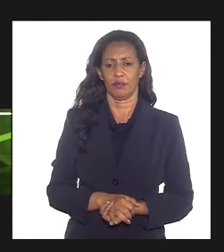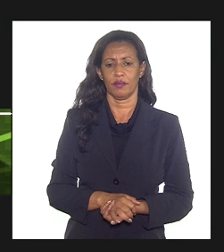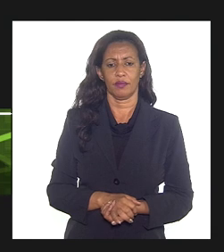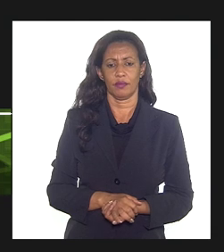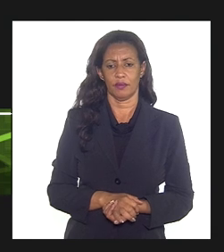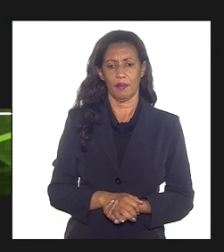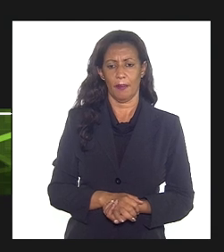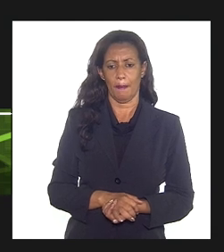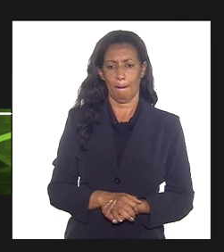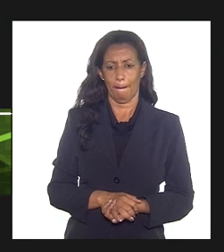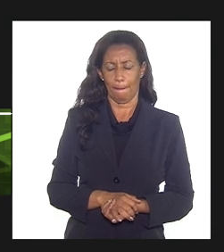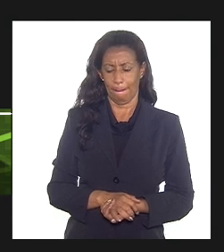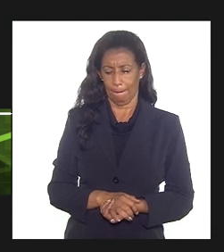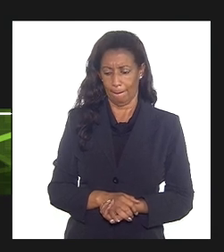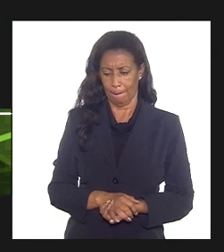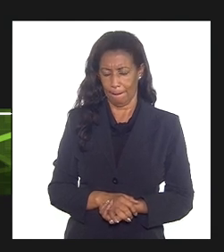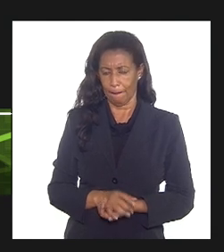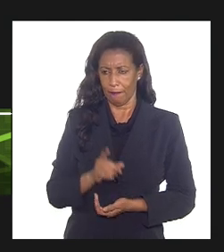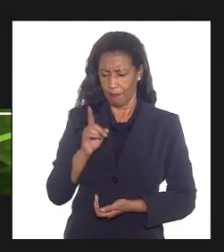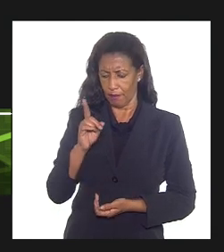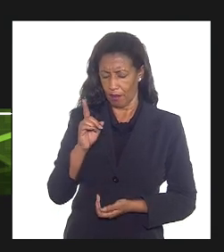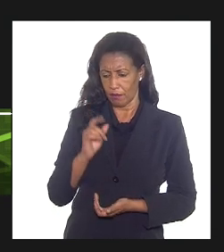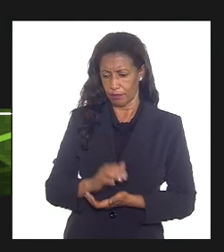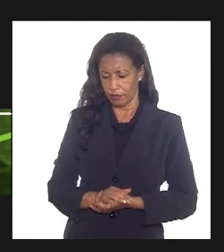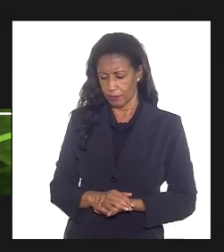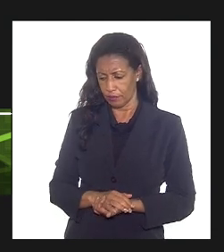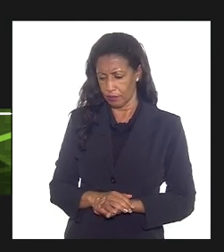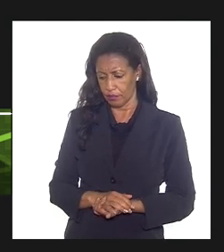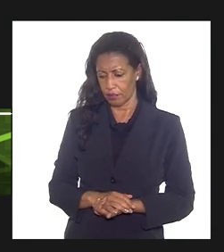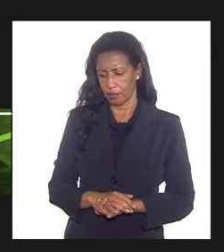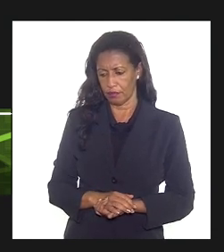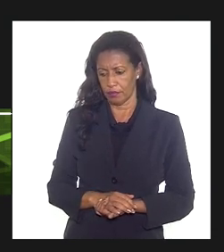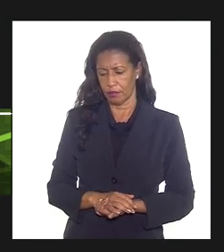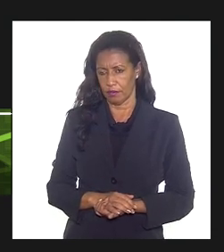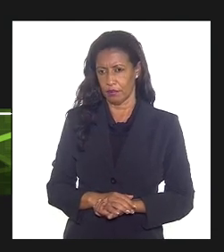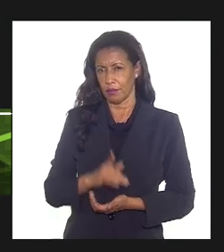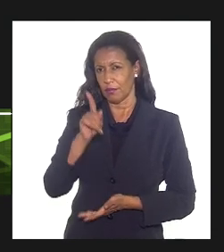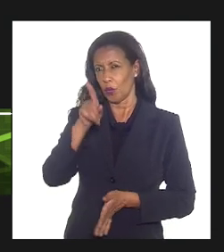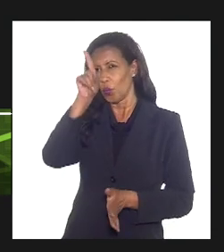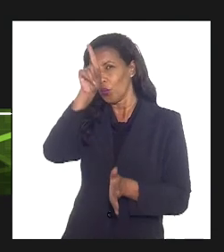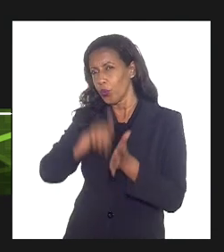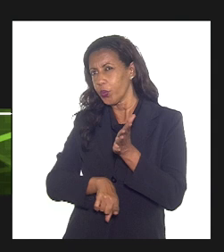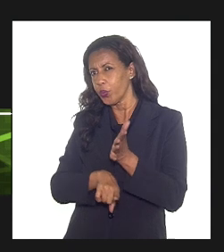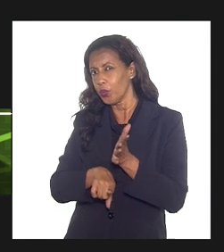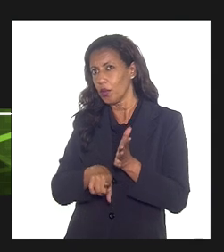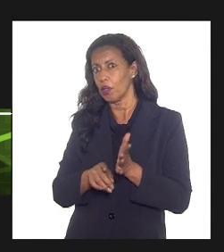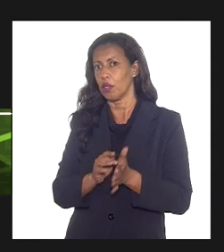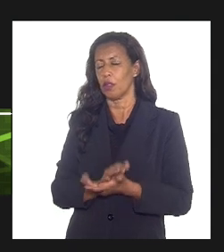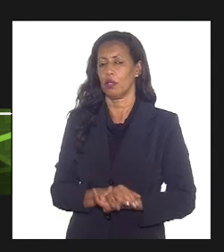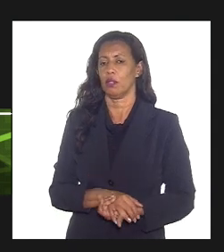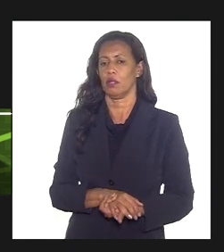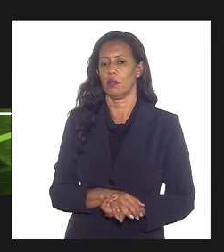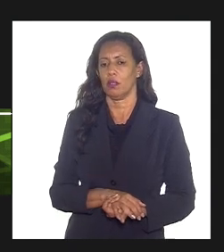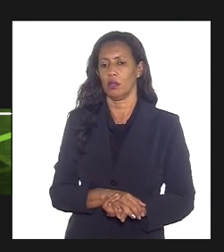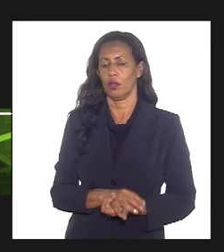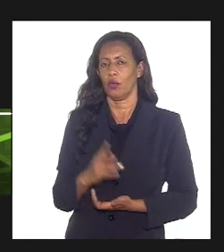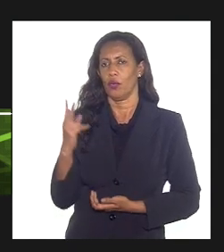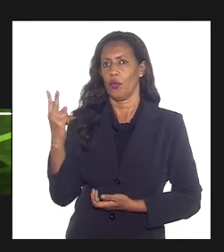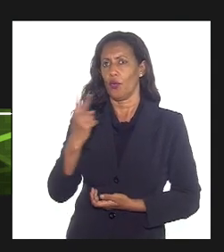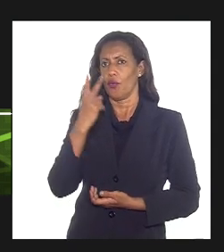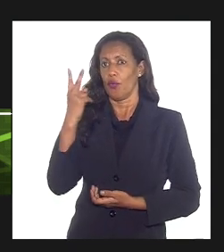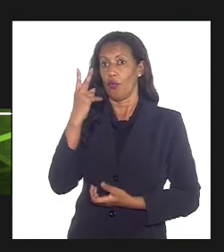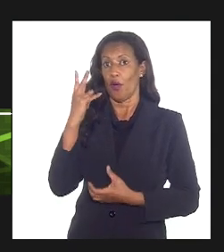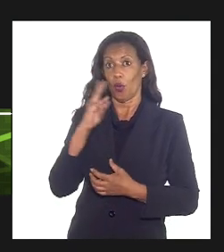que o senhor abate o valor